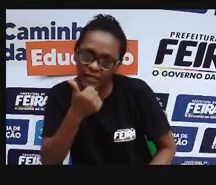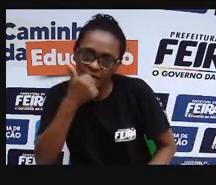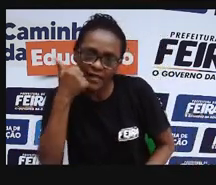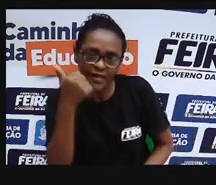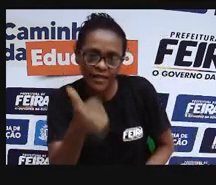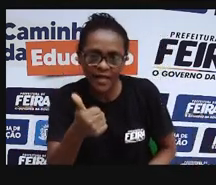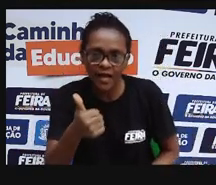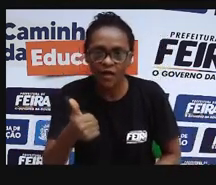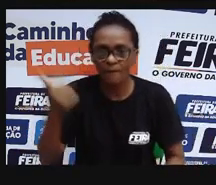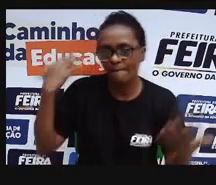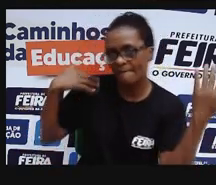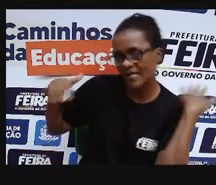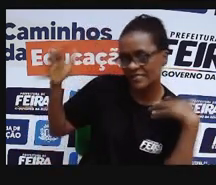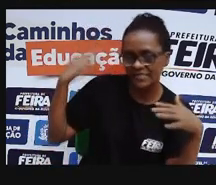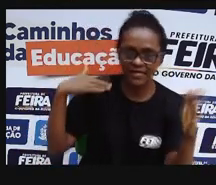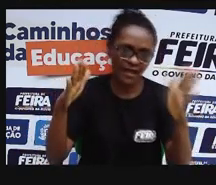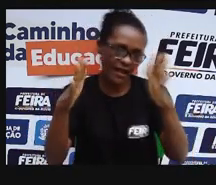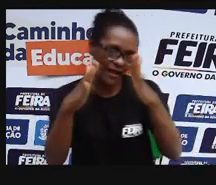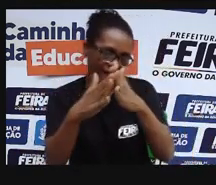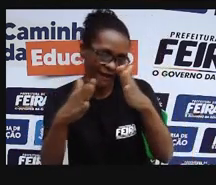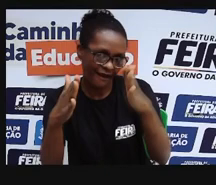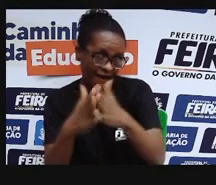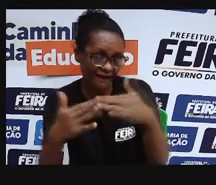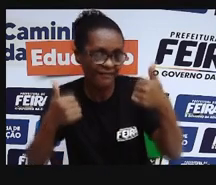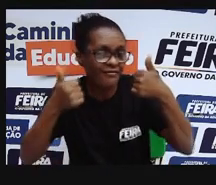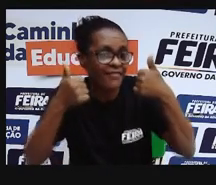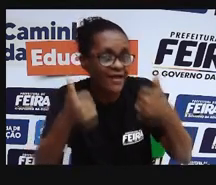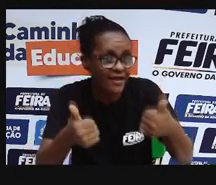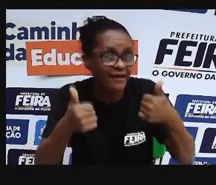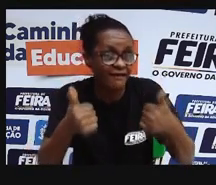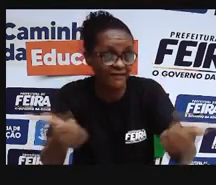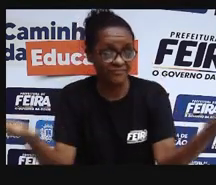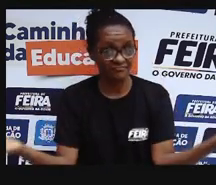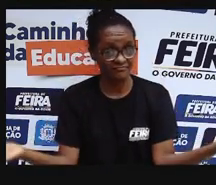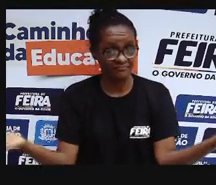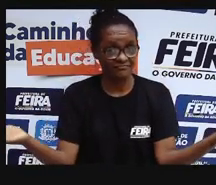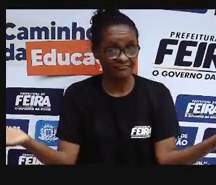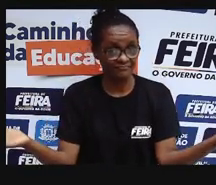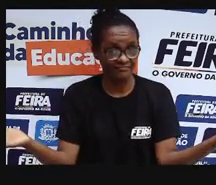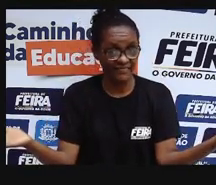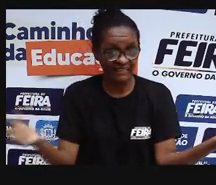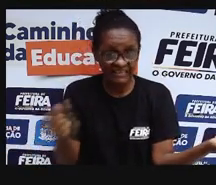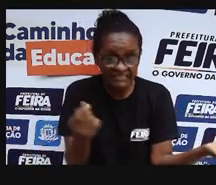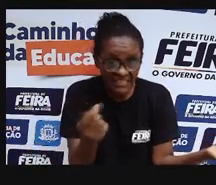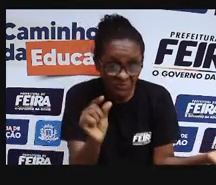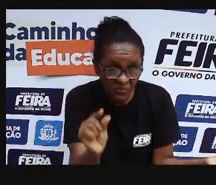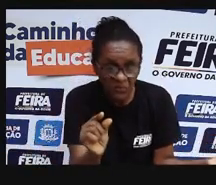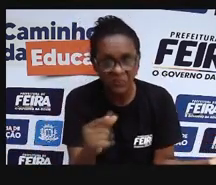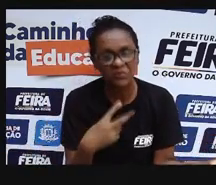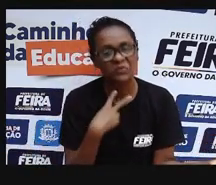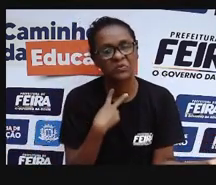ter condições de ter uma habitação, uma casa saudável, né? Com condições